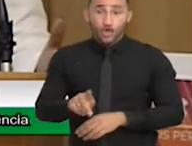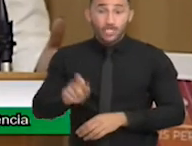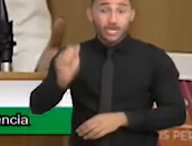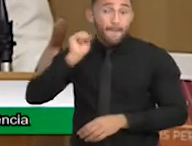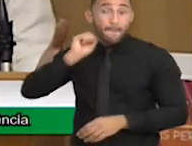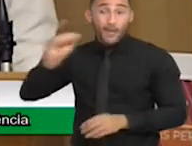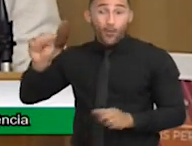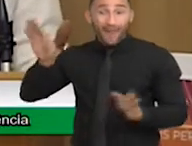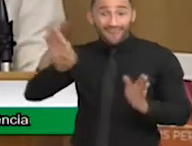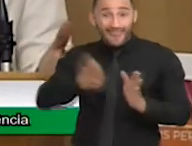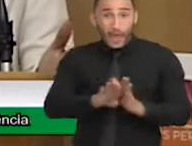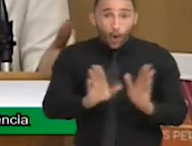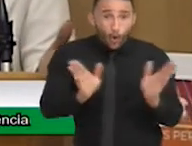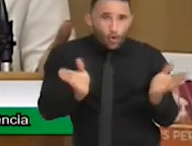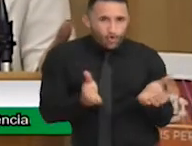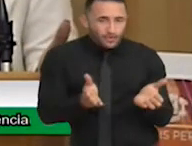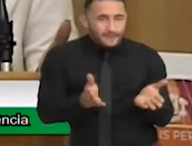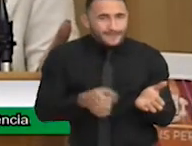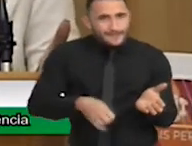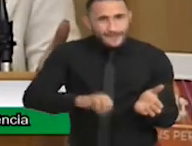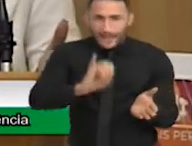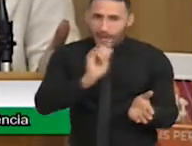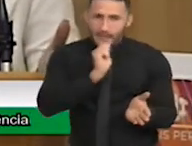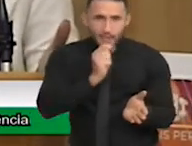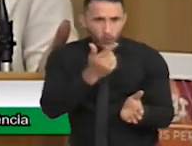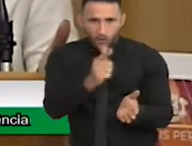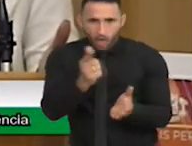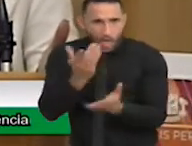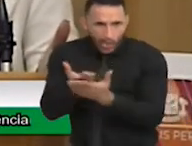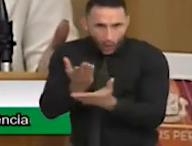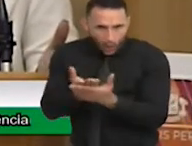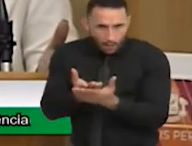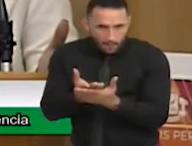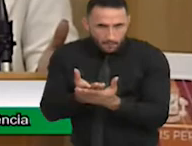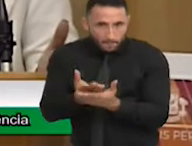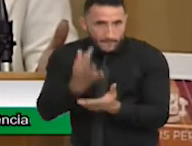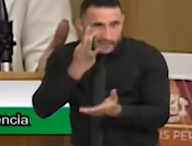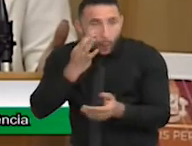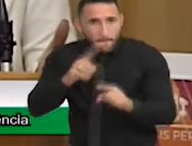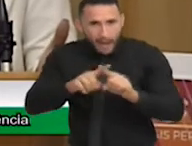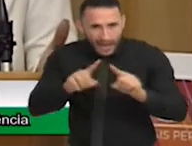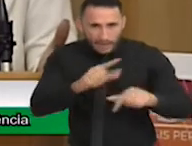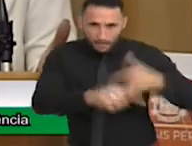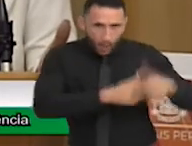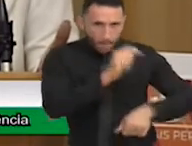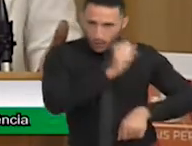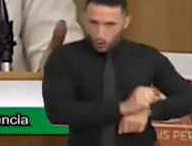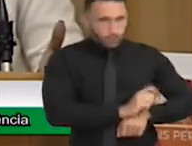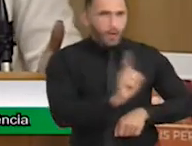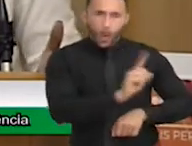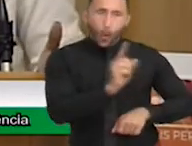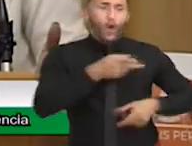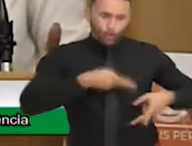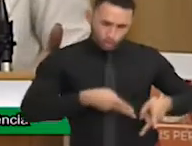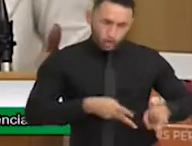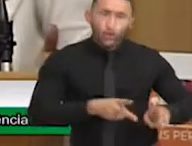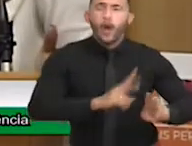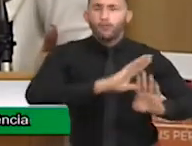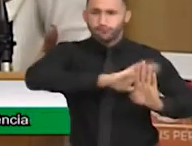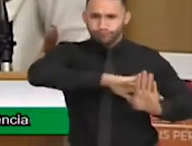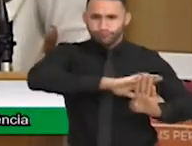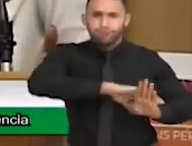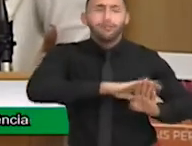Ou seja, ainda que não tenha aula, o trabalho não parou. A gente, o tempo todo, fazendo formação com eles.